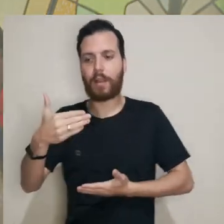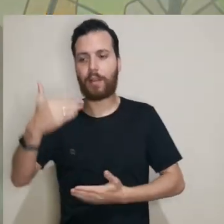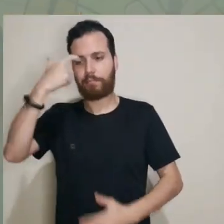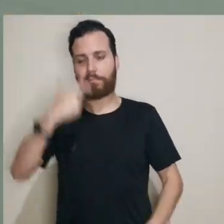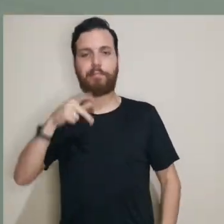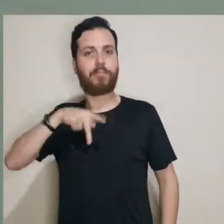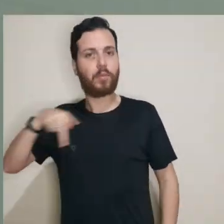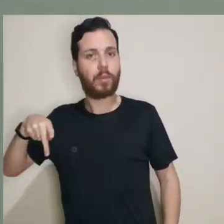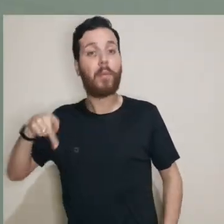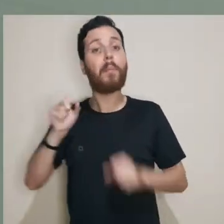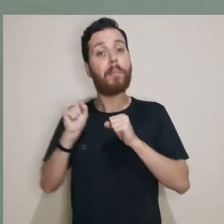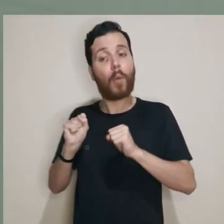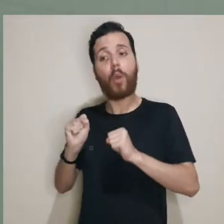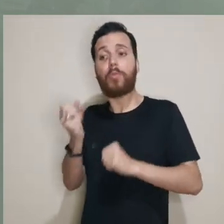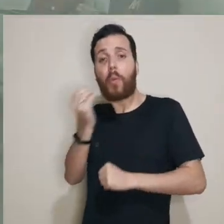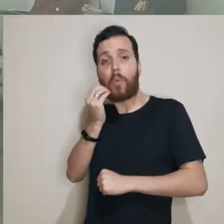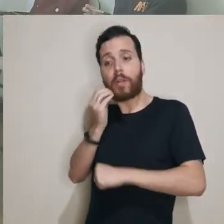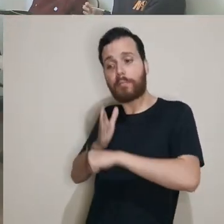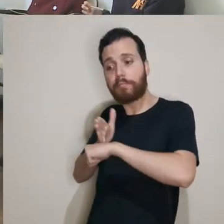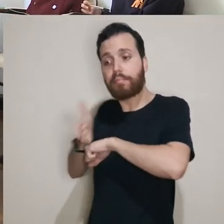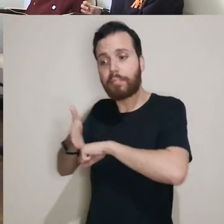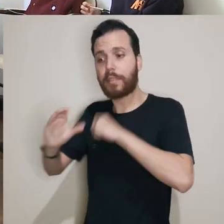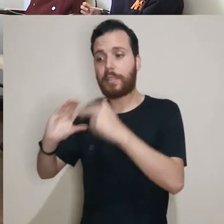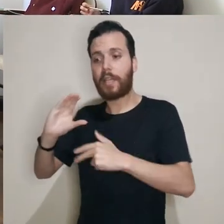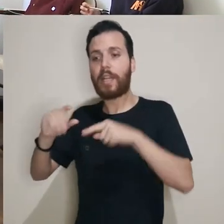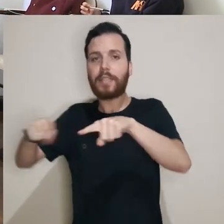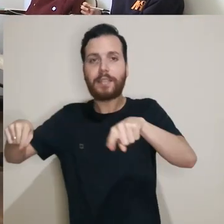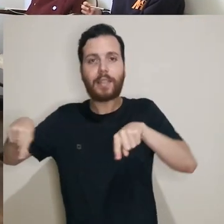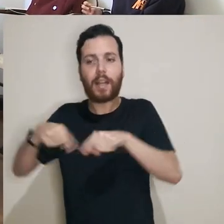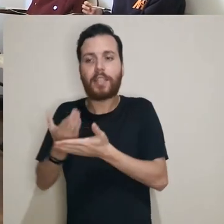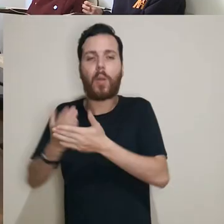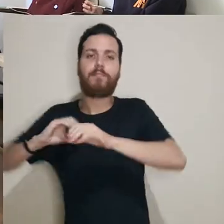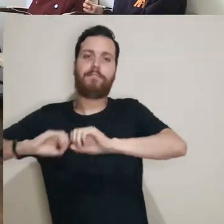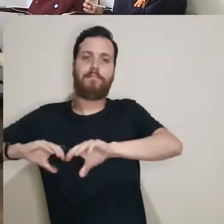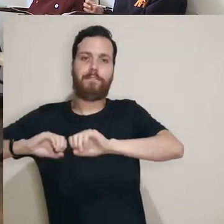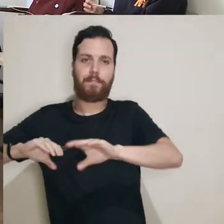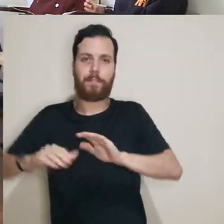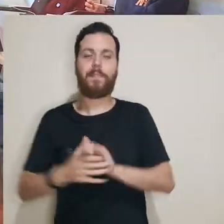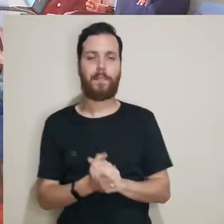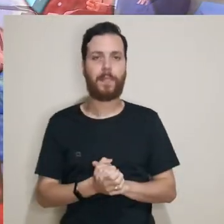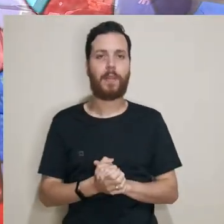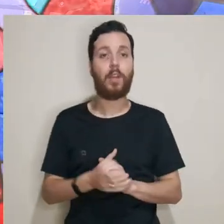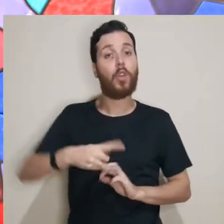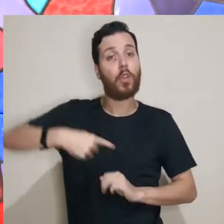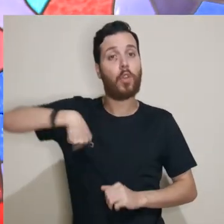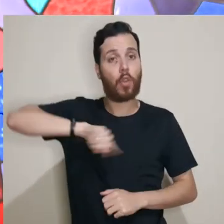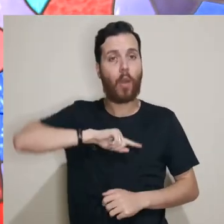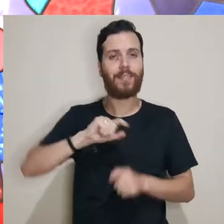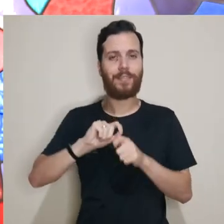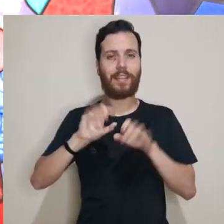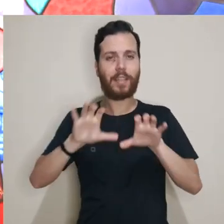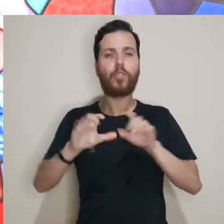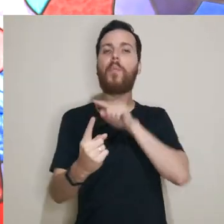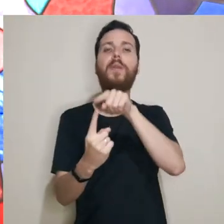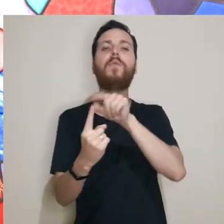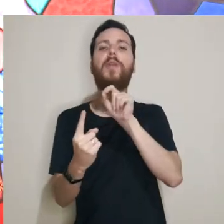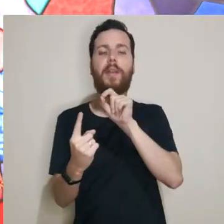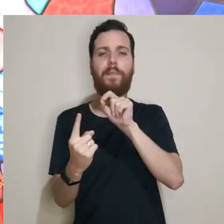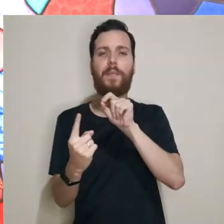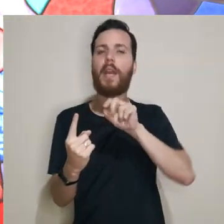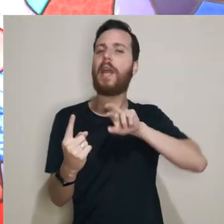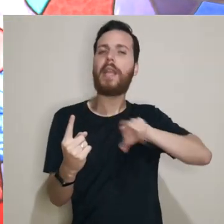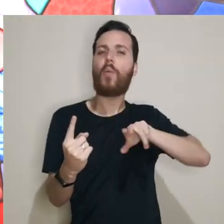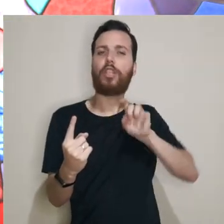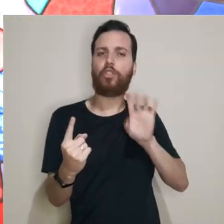passar a ser professores possam ter essa oportunidade de entrar em sala de aula. Nós fazemos isso com o objetivo de